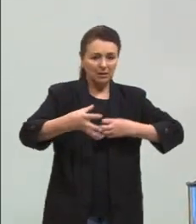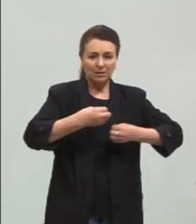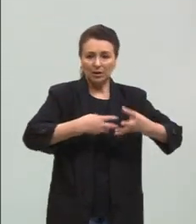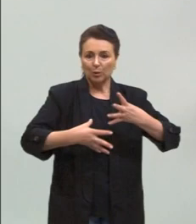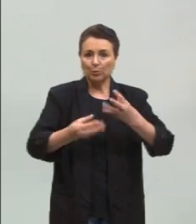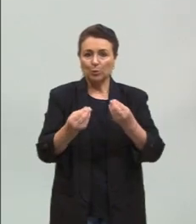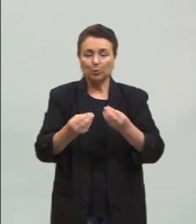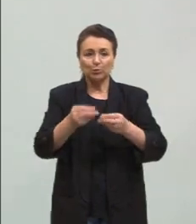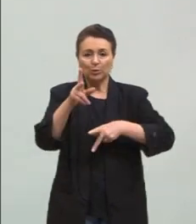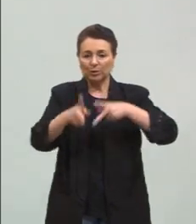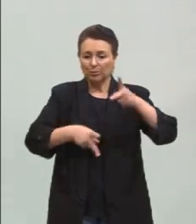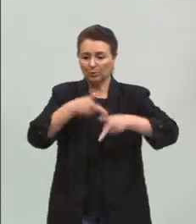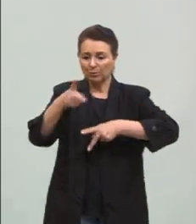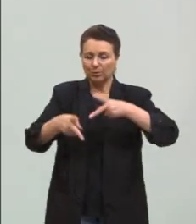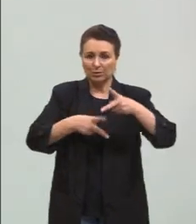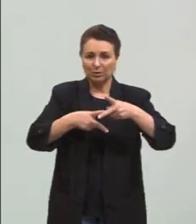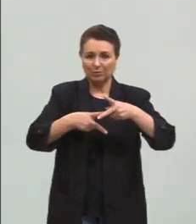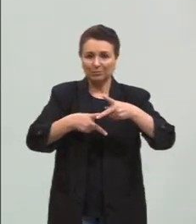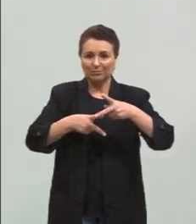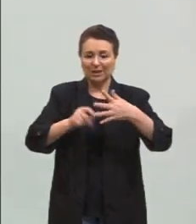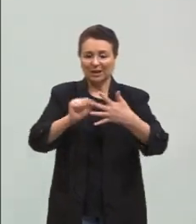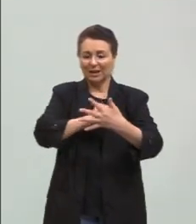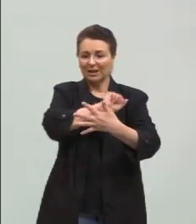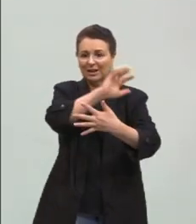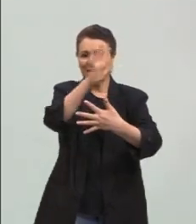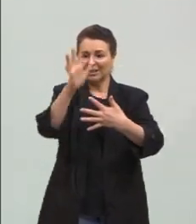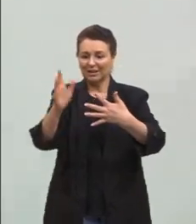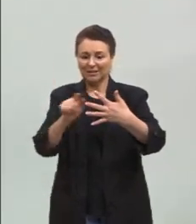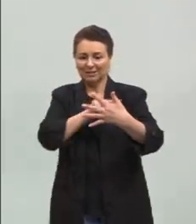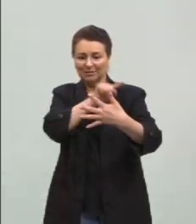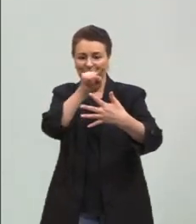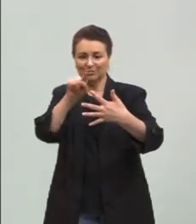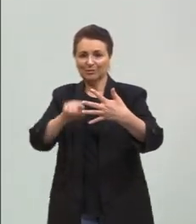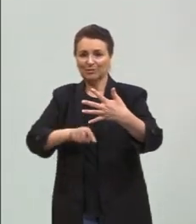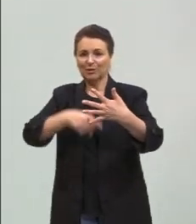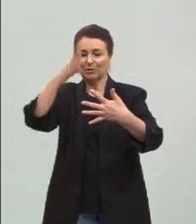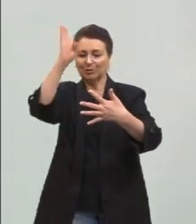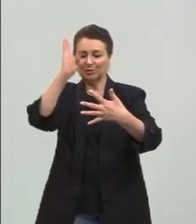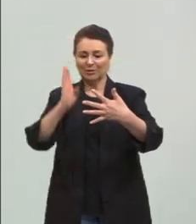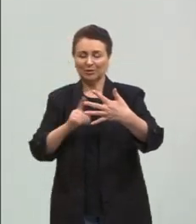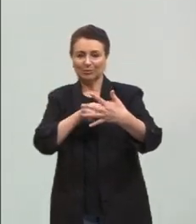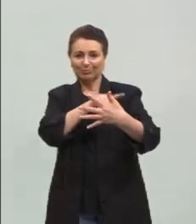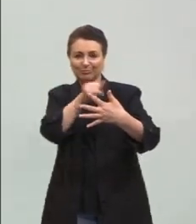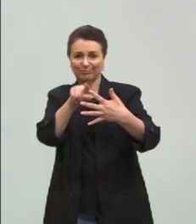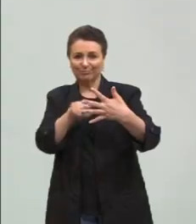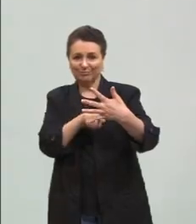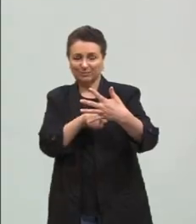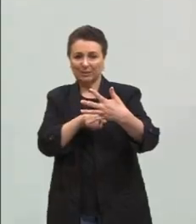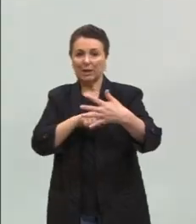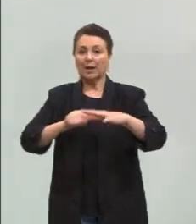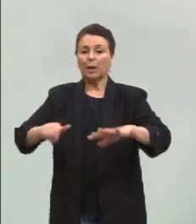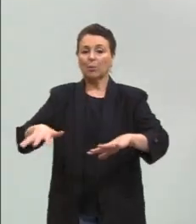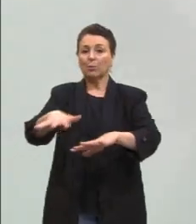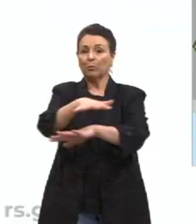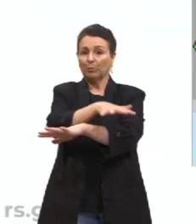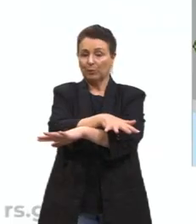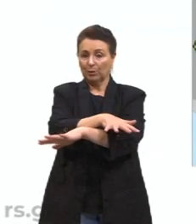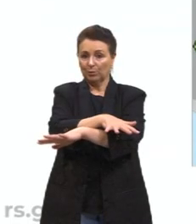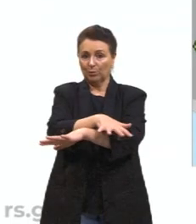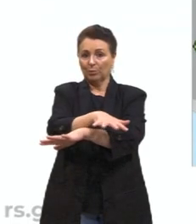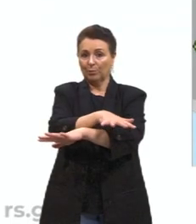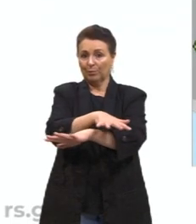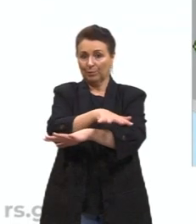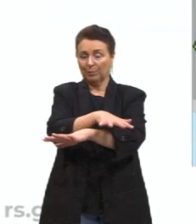população basicamente é costeira, está nessa zona, e como é um bioma super fértil, um bioma com bastante